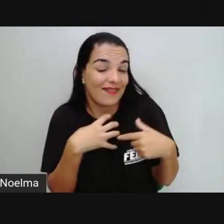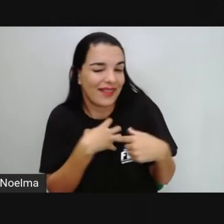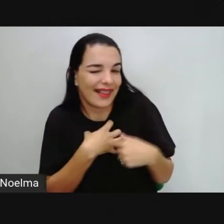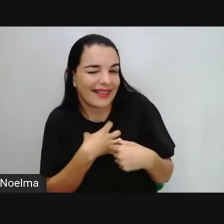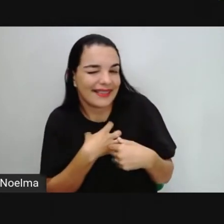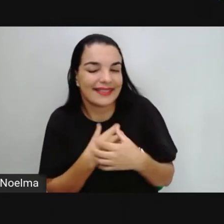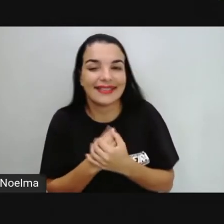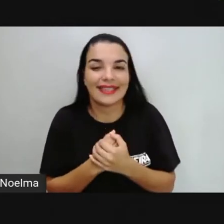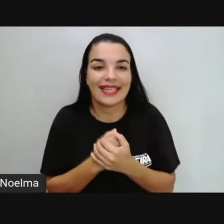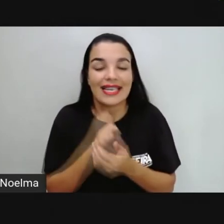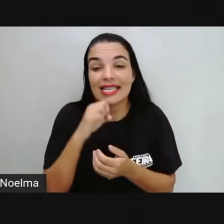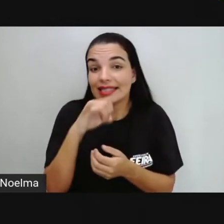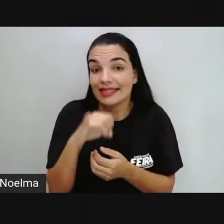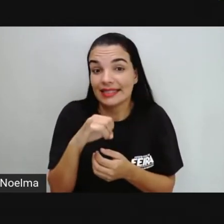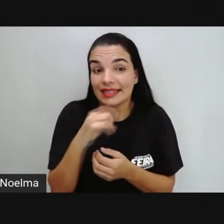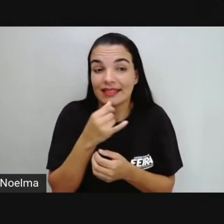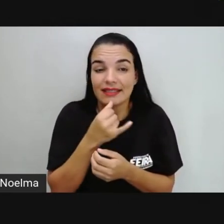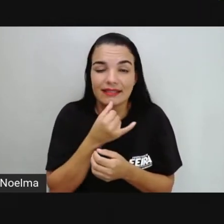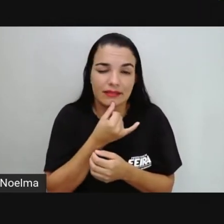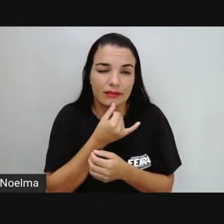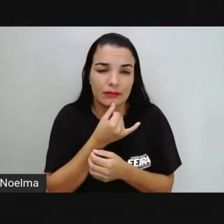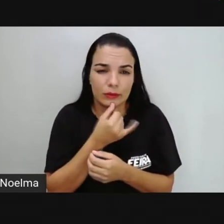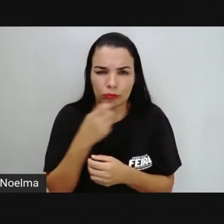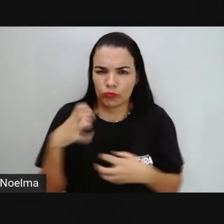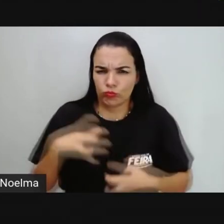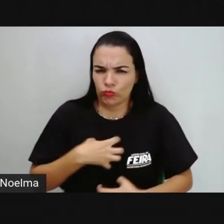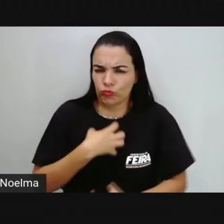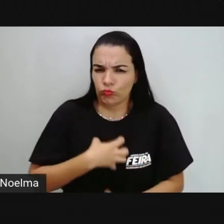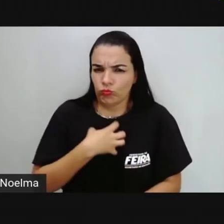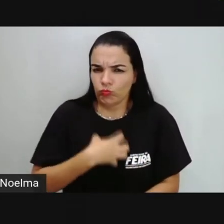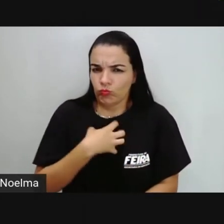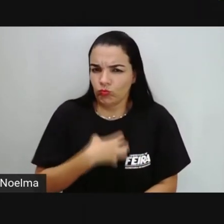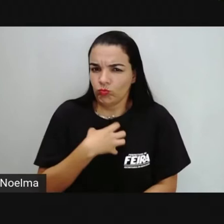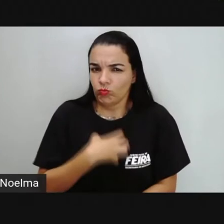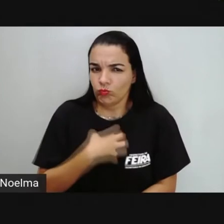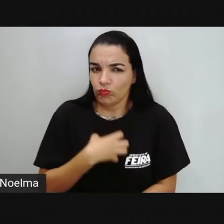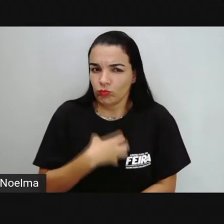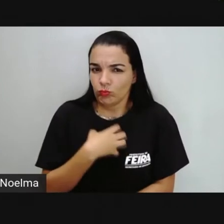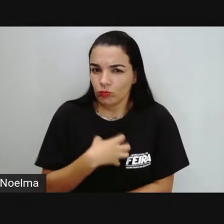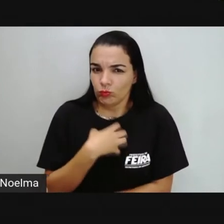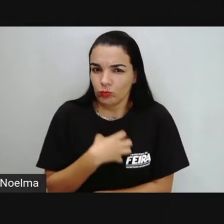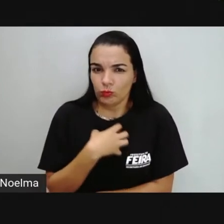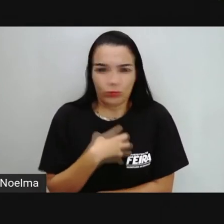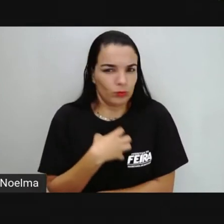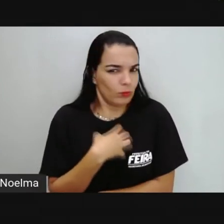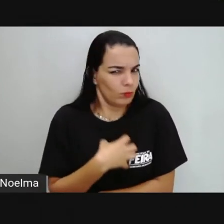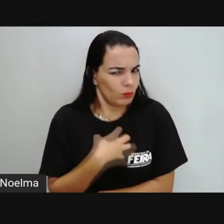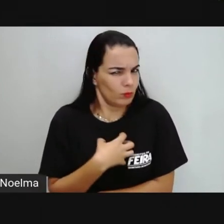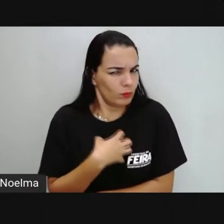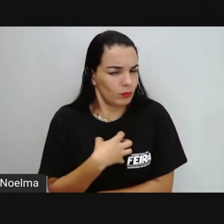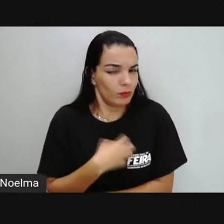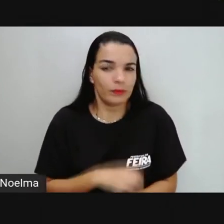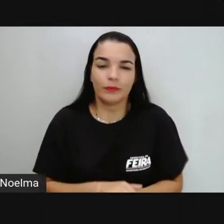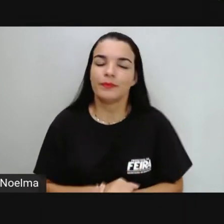Vocês se sentem com raiva, né? Ficam irritados?